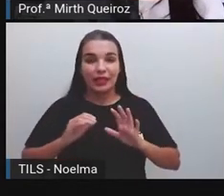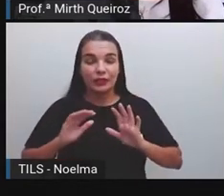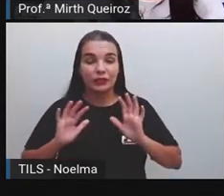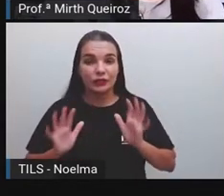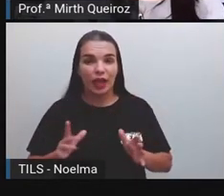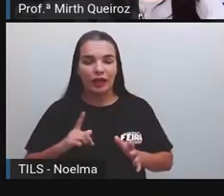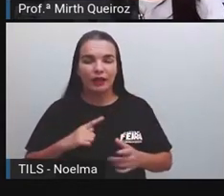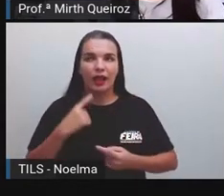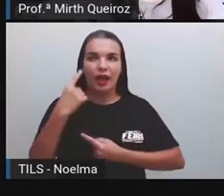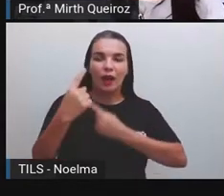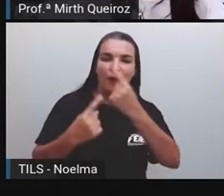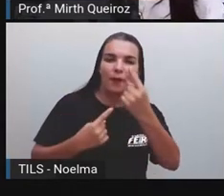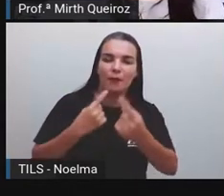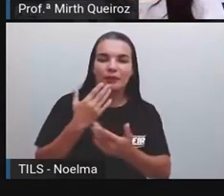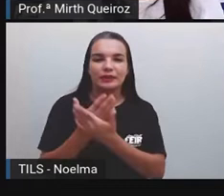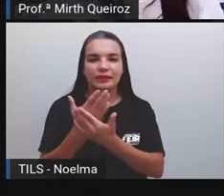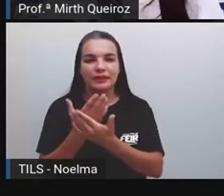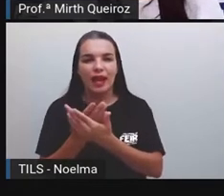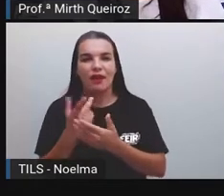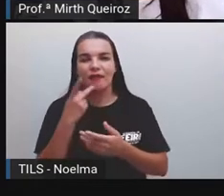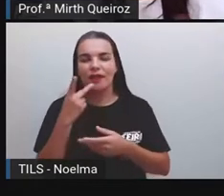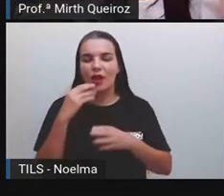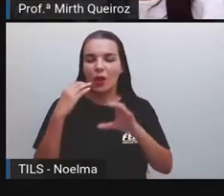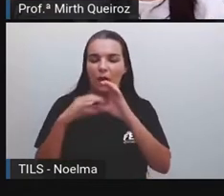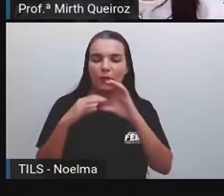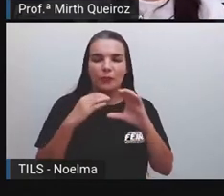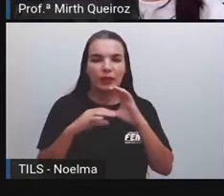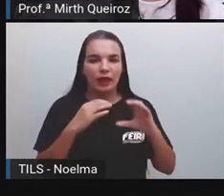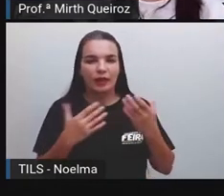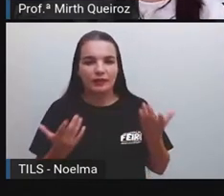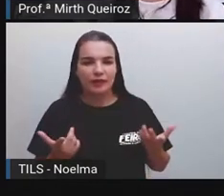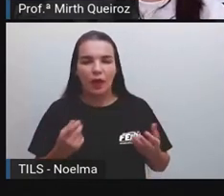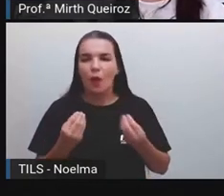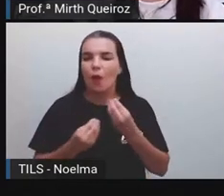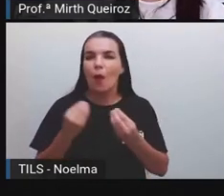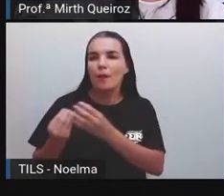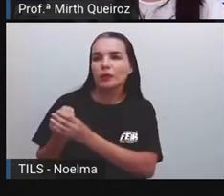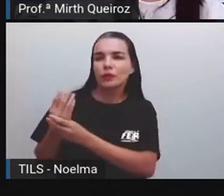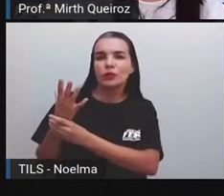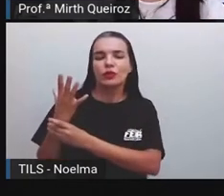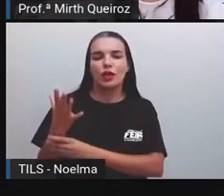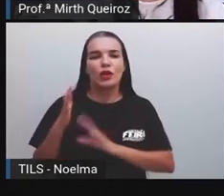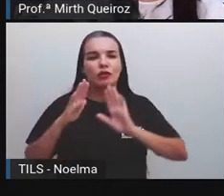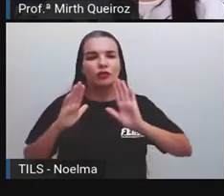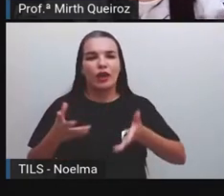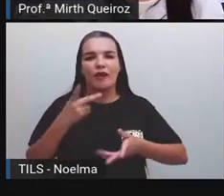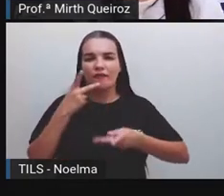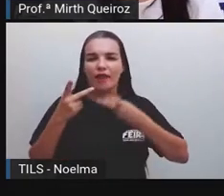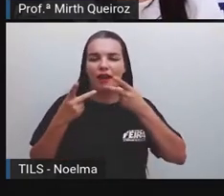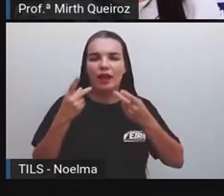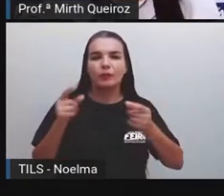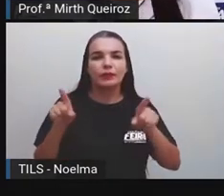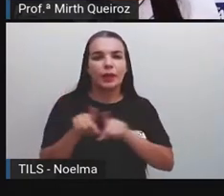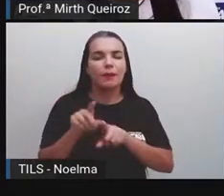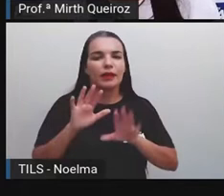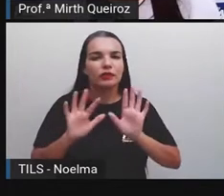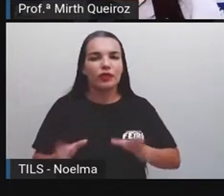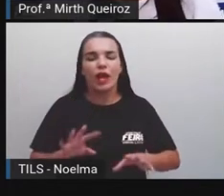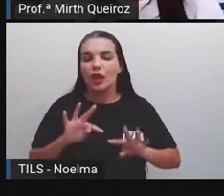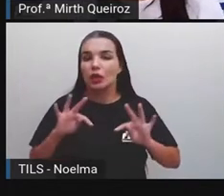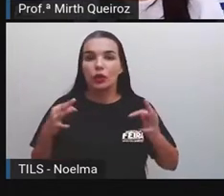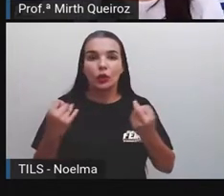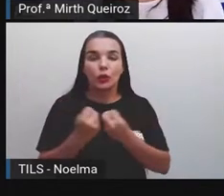a algumas aulas falando sobre a comunicação, como surgiu a comunicação, nós já falamos já sobre os meios de comunicação,